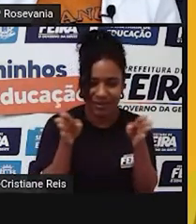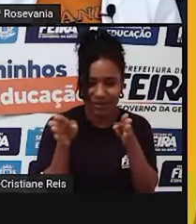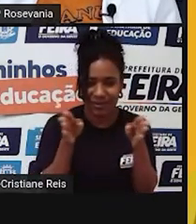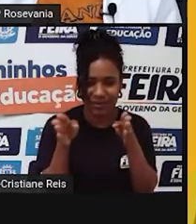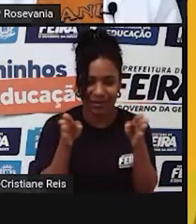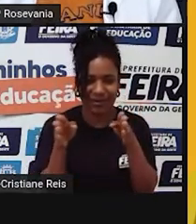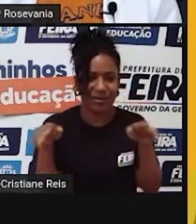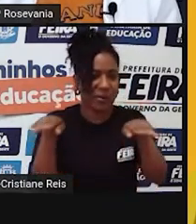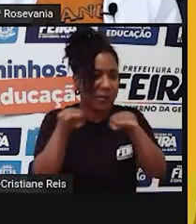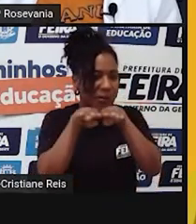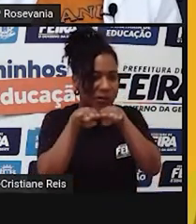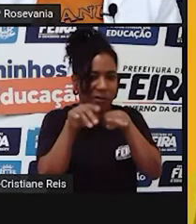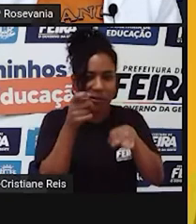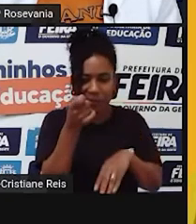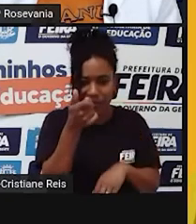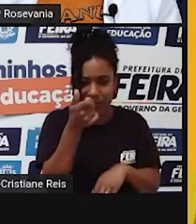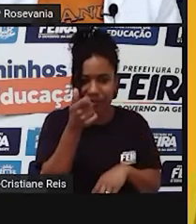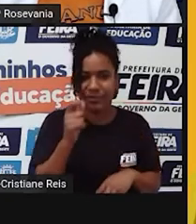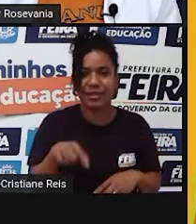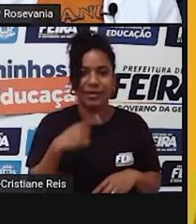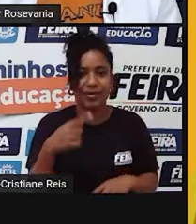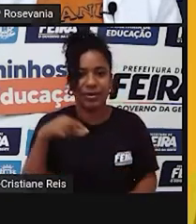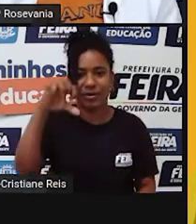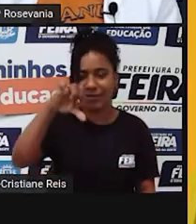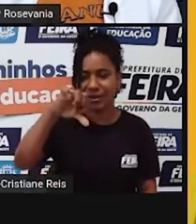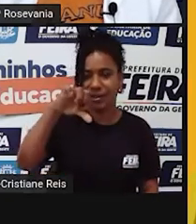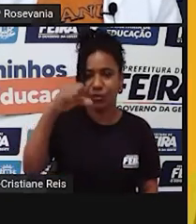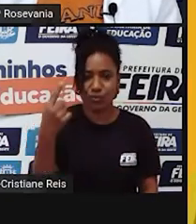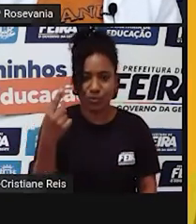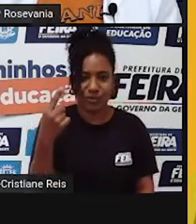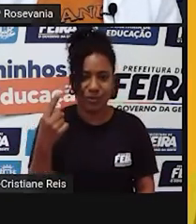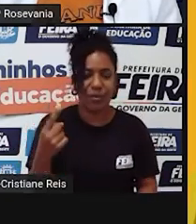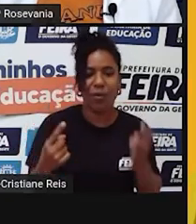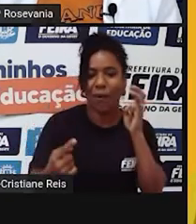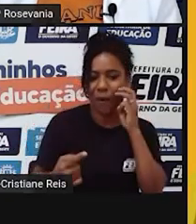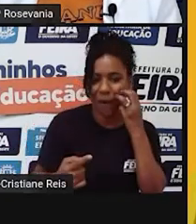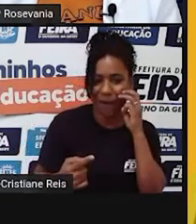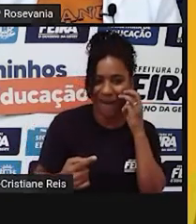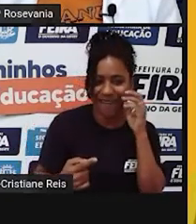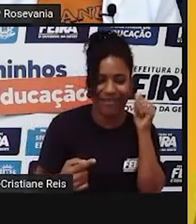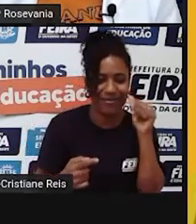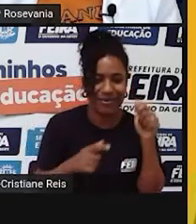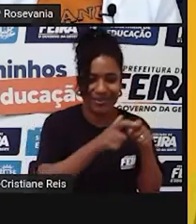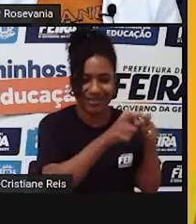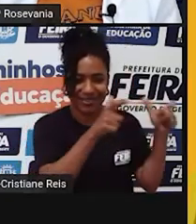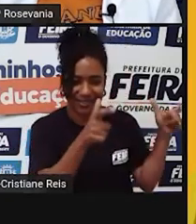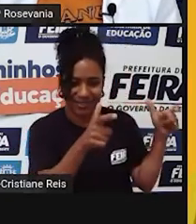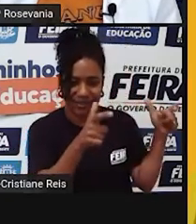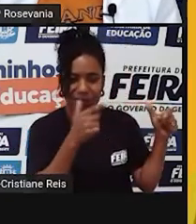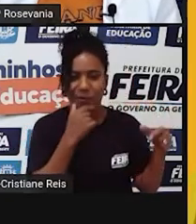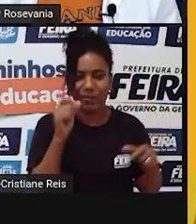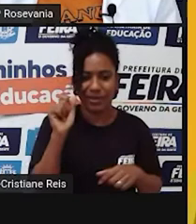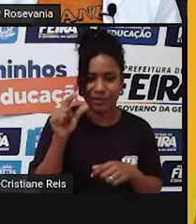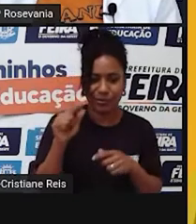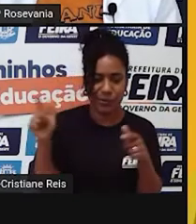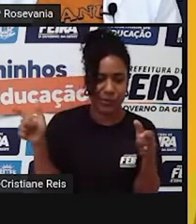idade. Aí, quando nós fomos para 91, a gente já começou a ter uma certa diferençazinha.